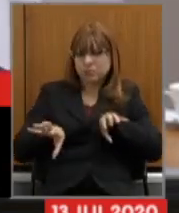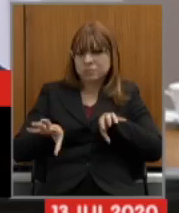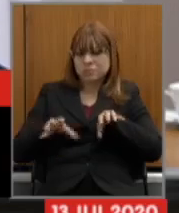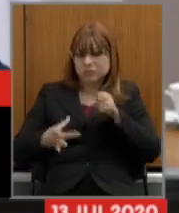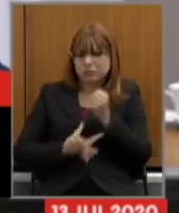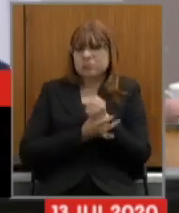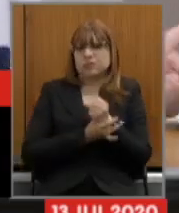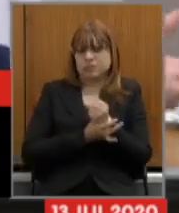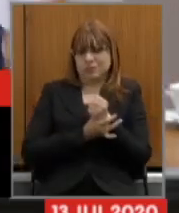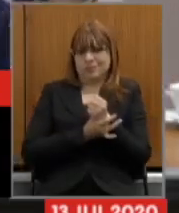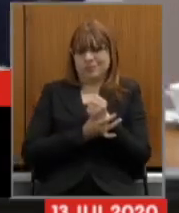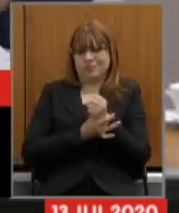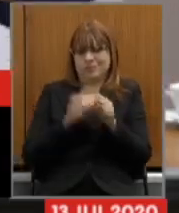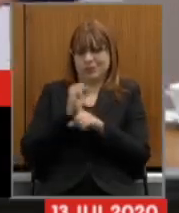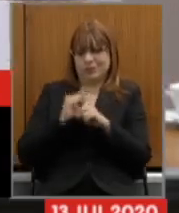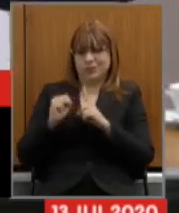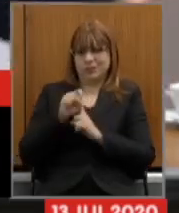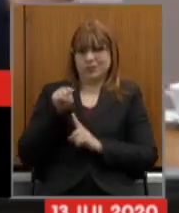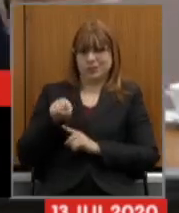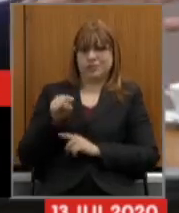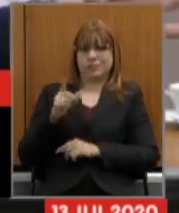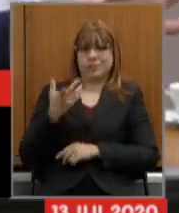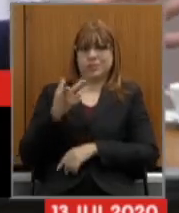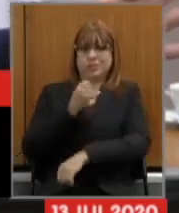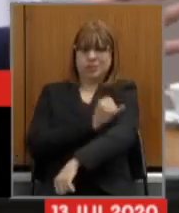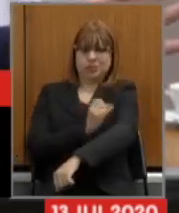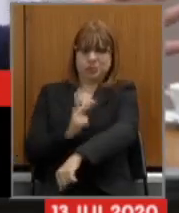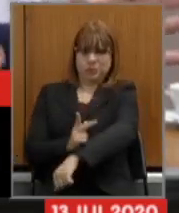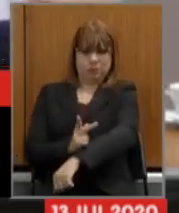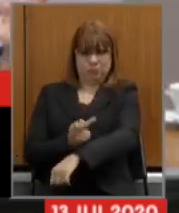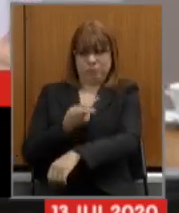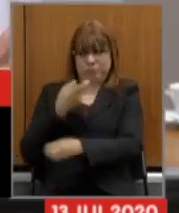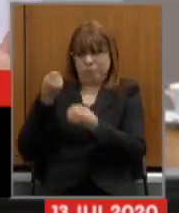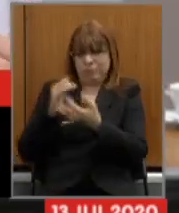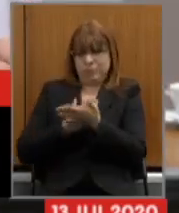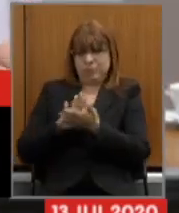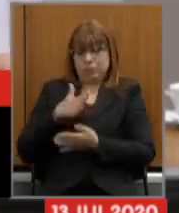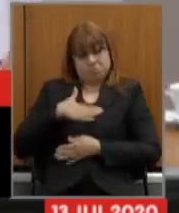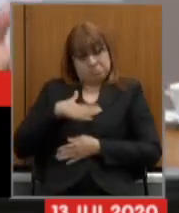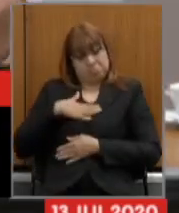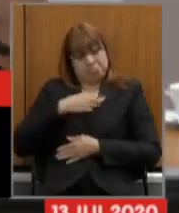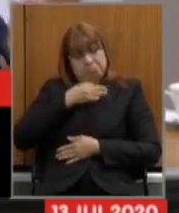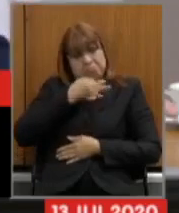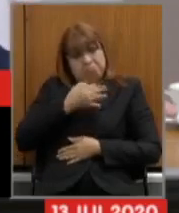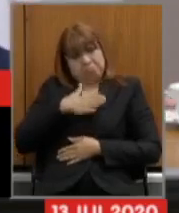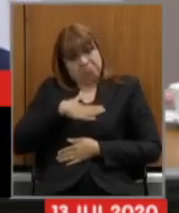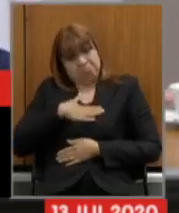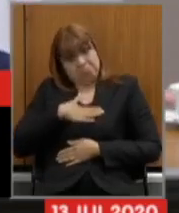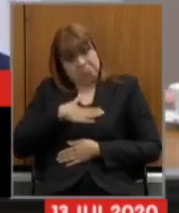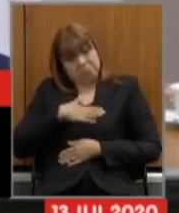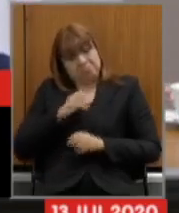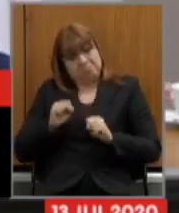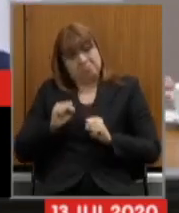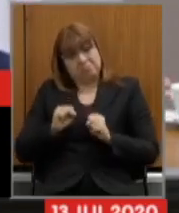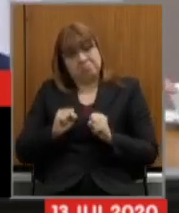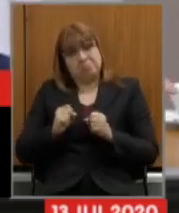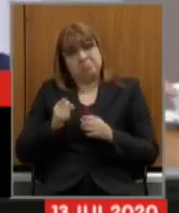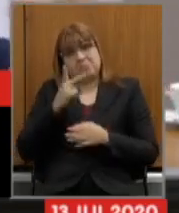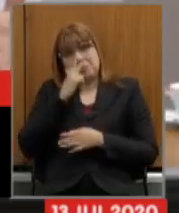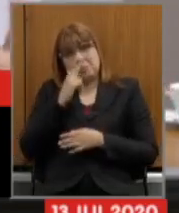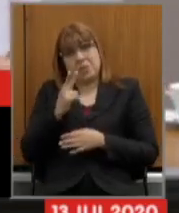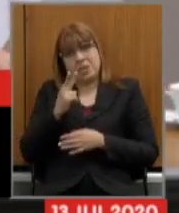social do IPSENG nenhum argumento foi trazido aqui eu tenho para mim que será potencializada a previdência